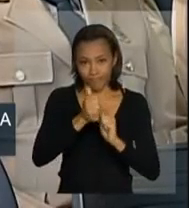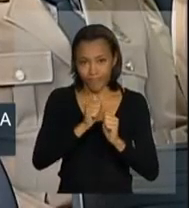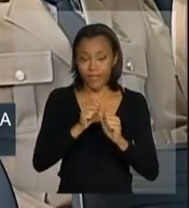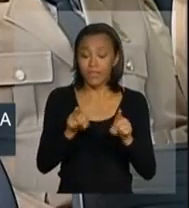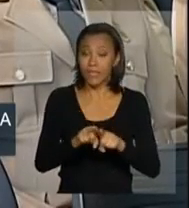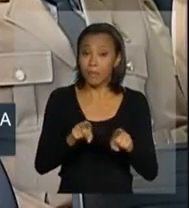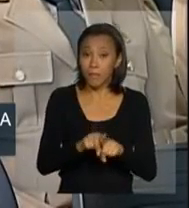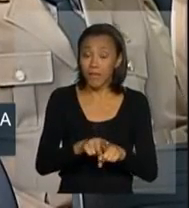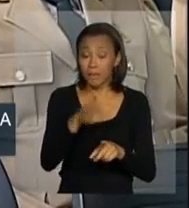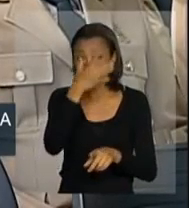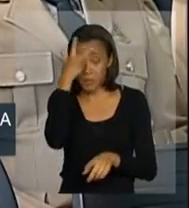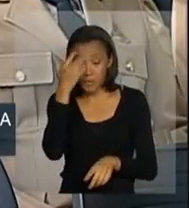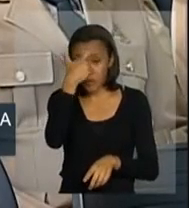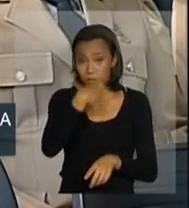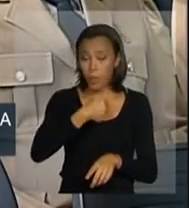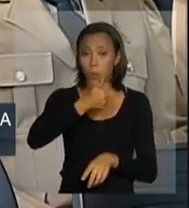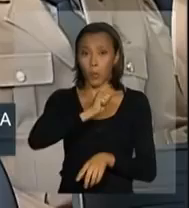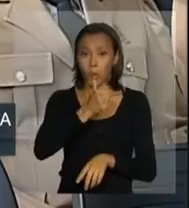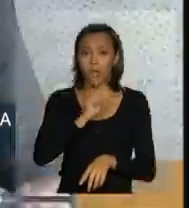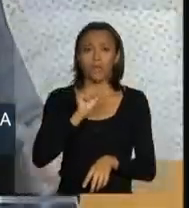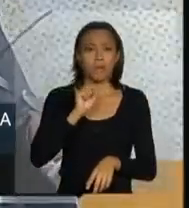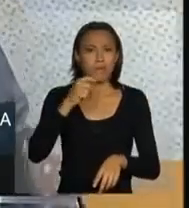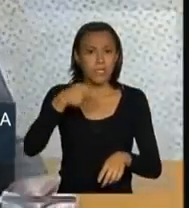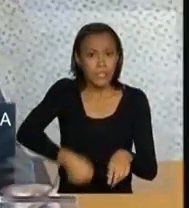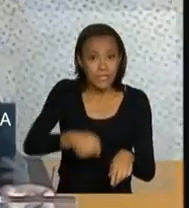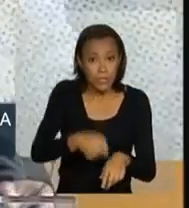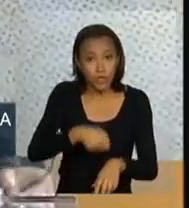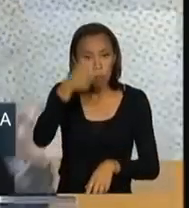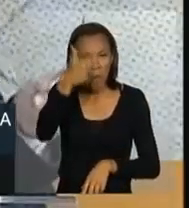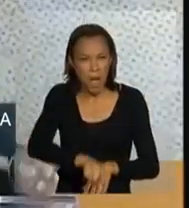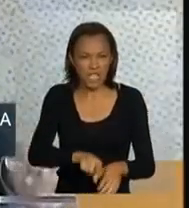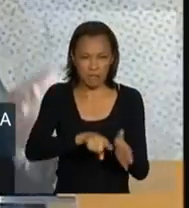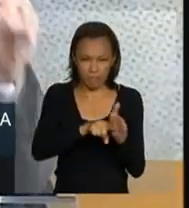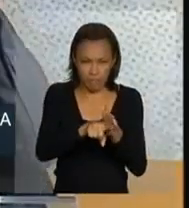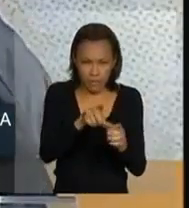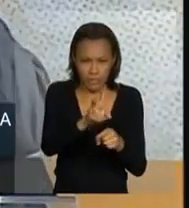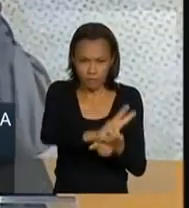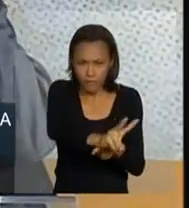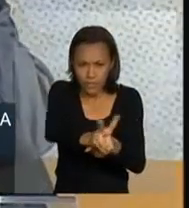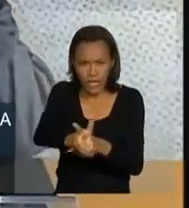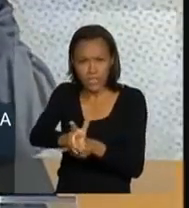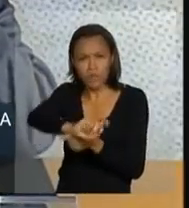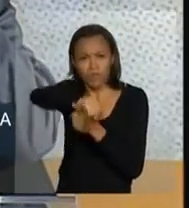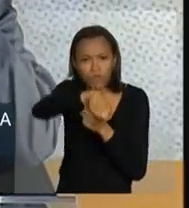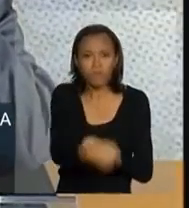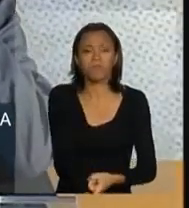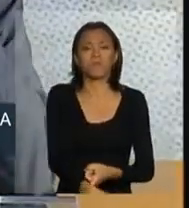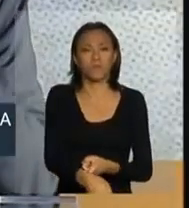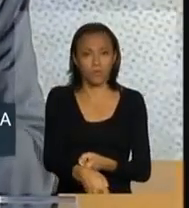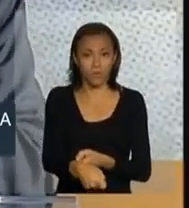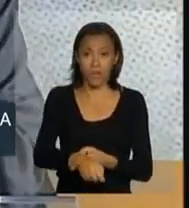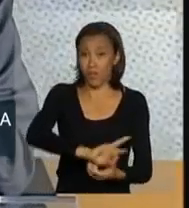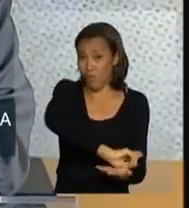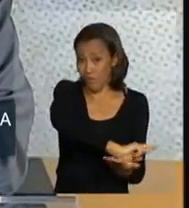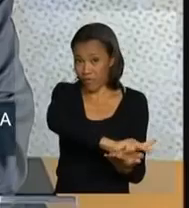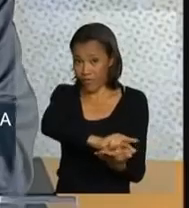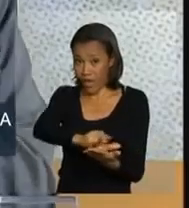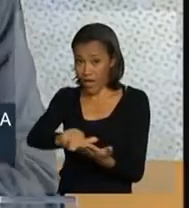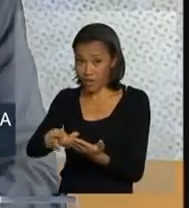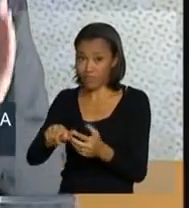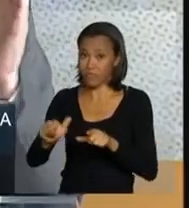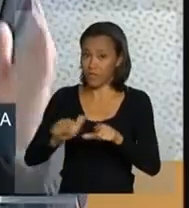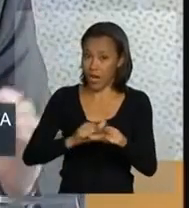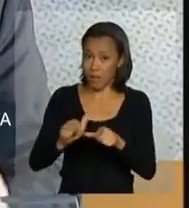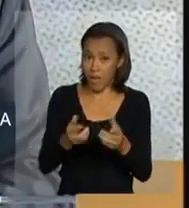questão da alcoolemia exigiu uma fiscalização rigorosa nesse conjunto de ações que desenvolvemos nesse